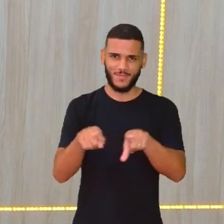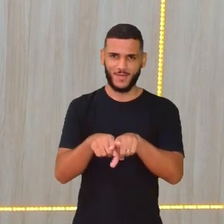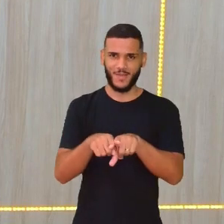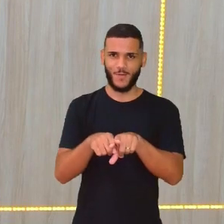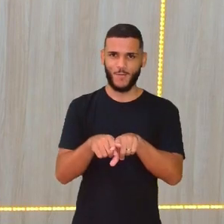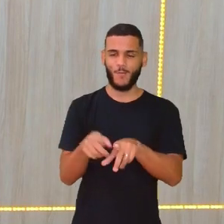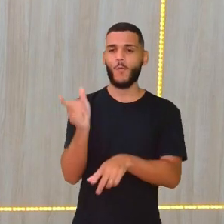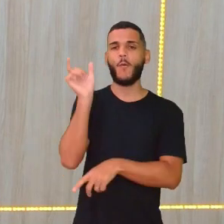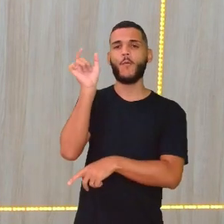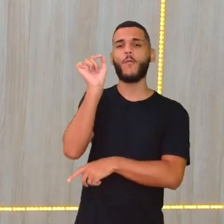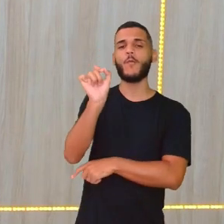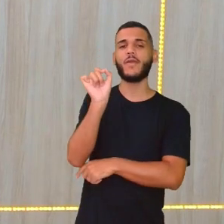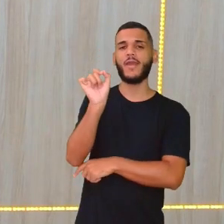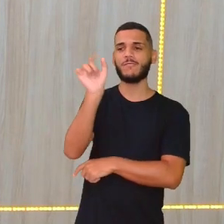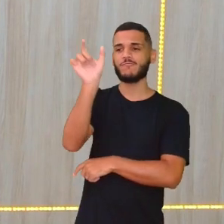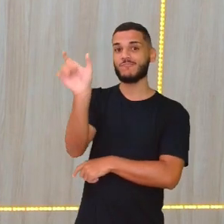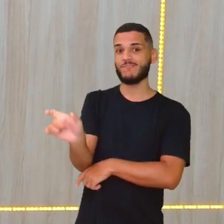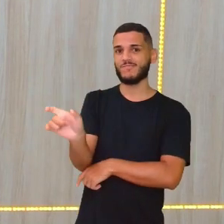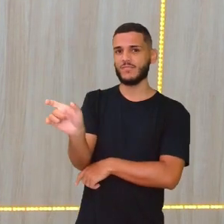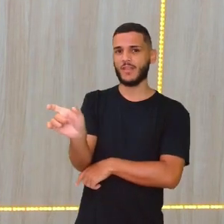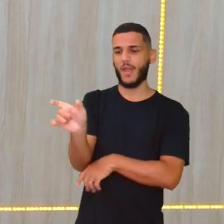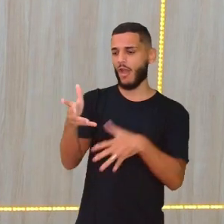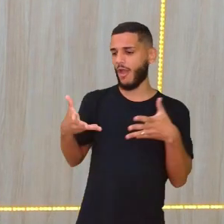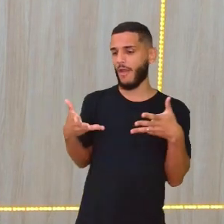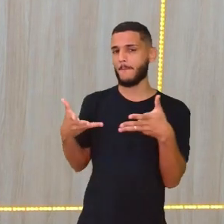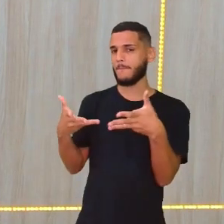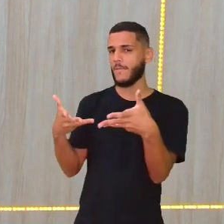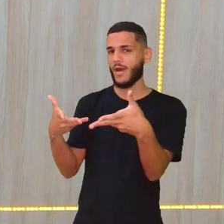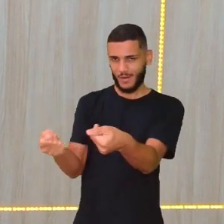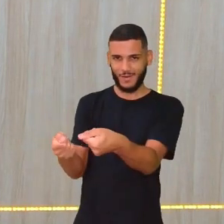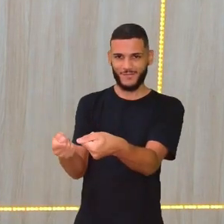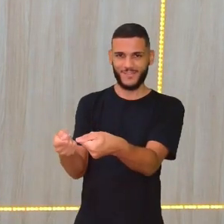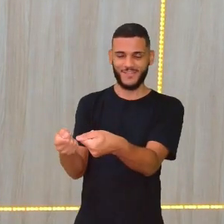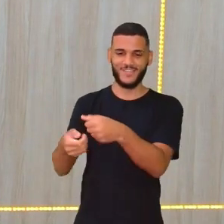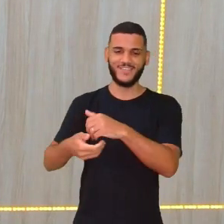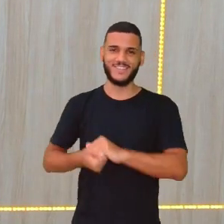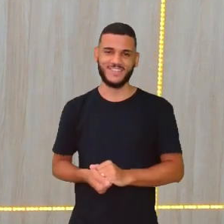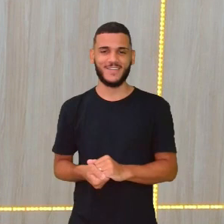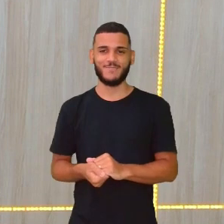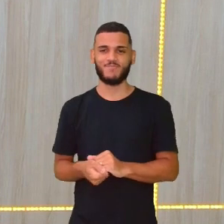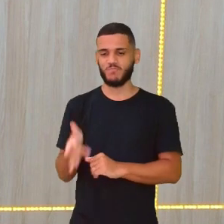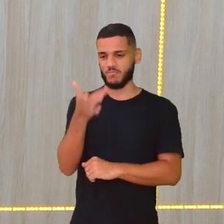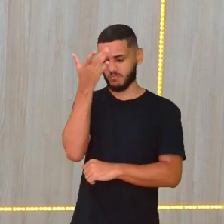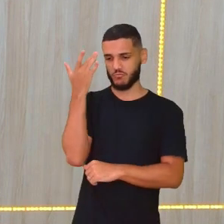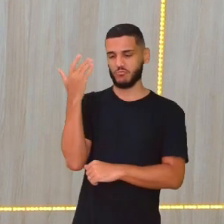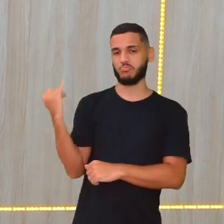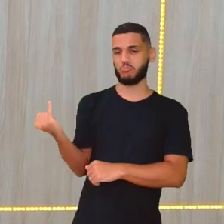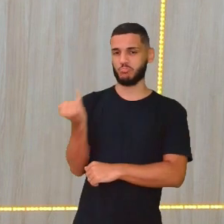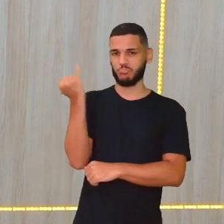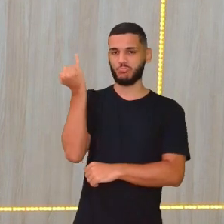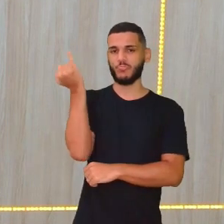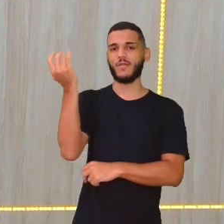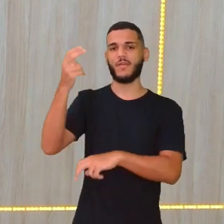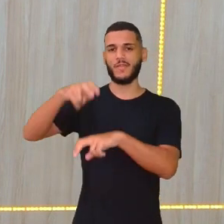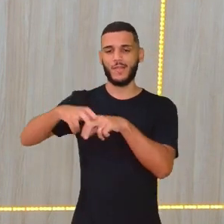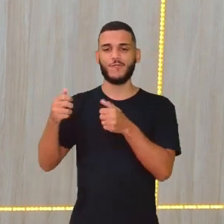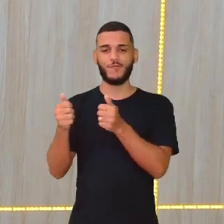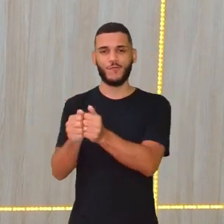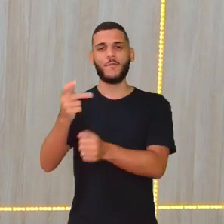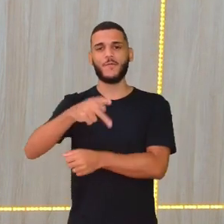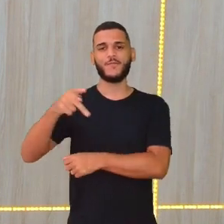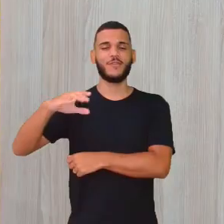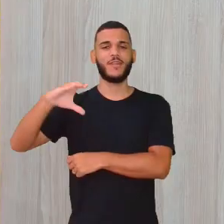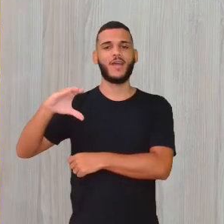ela, né? Maravilhosa, jogadora caríssima, né? Sempre está aqui com a gente, a nossa querida professora